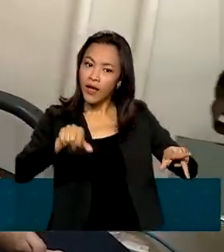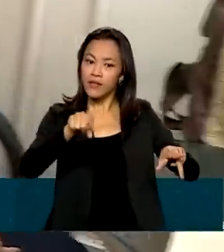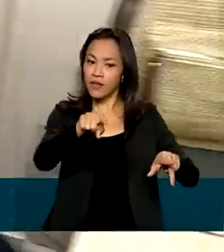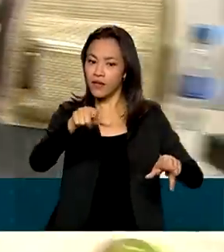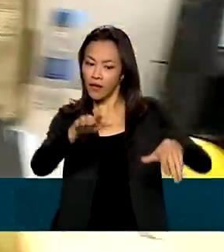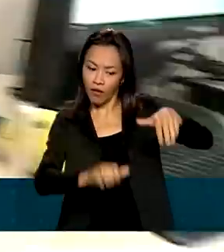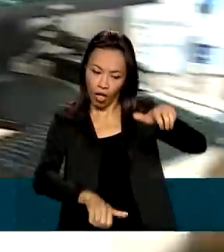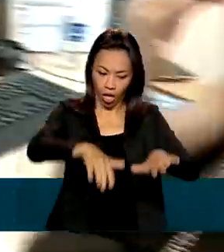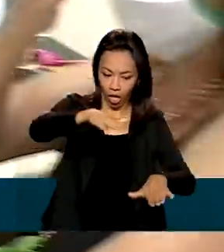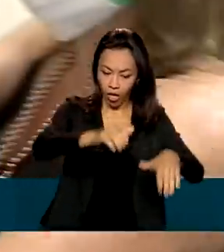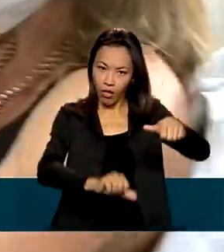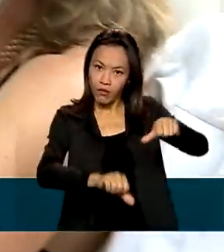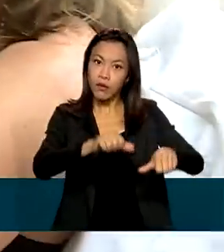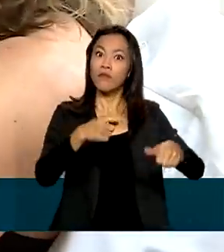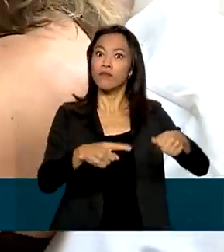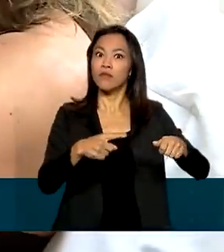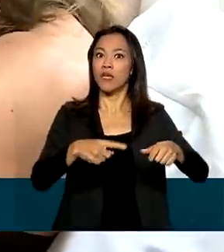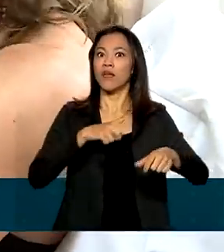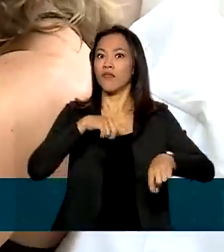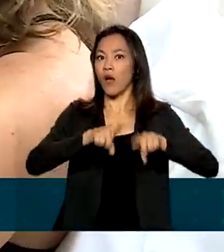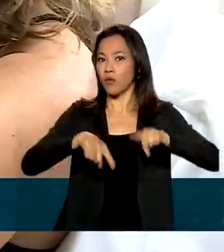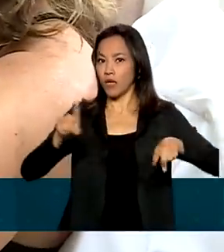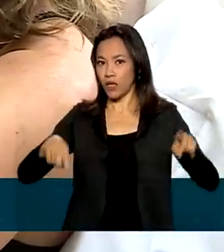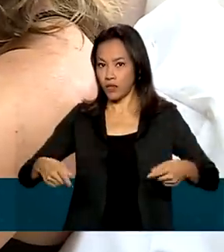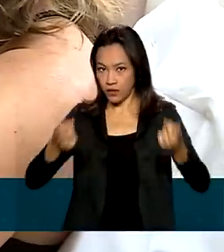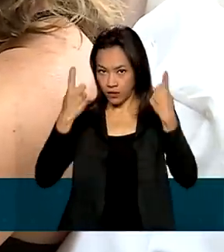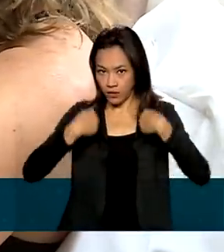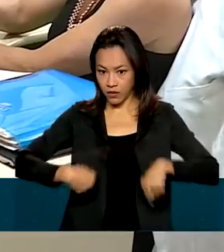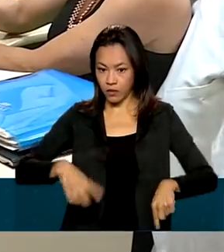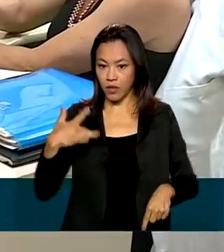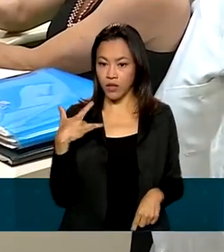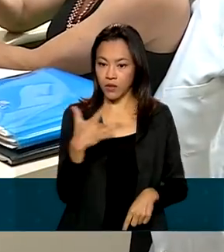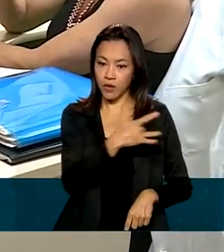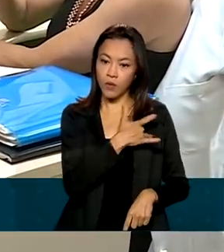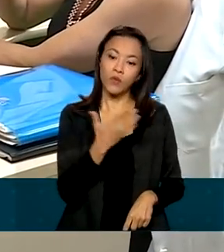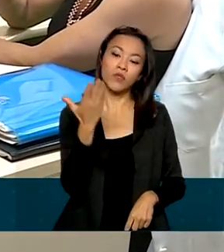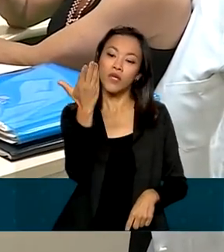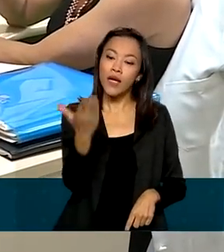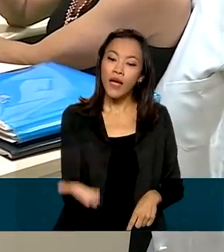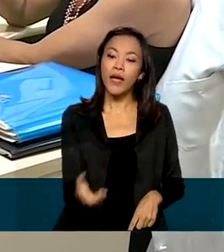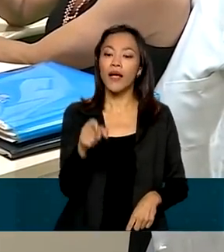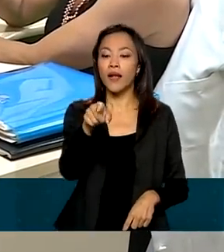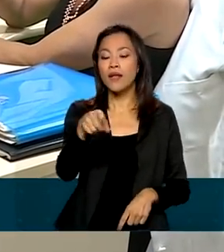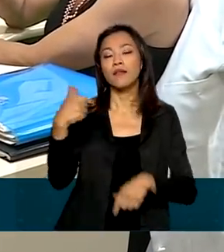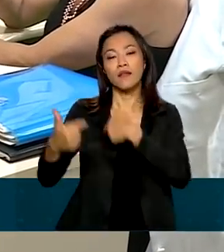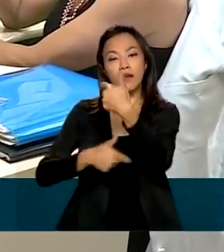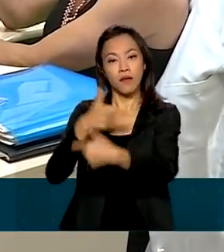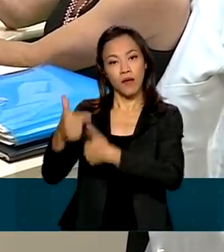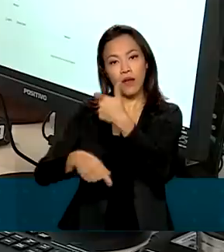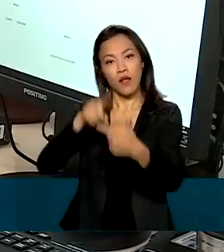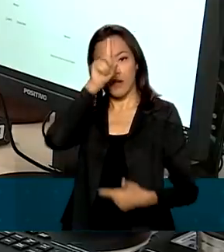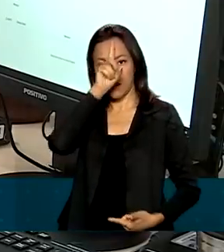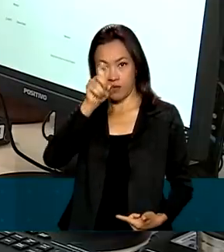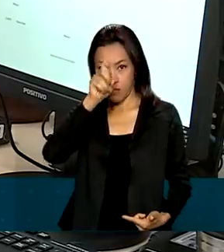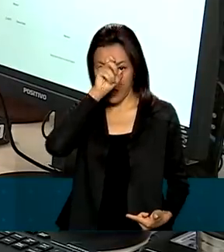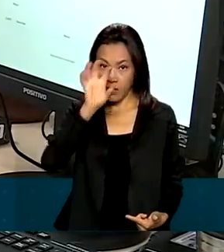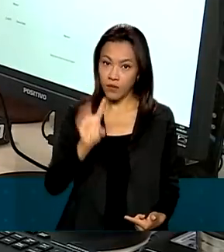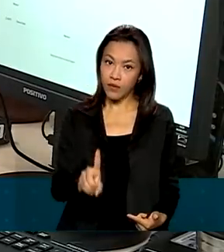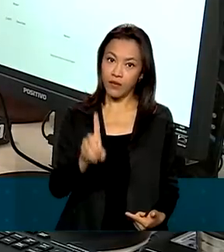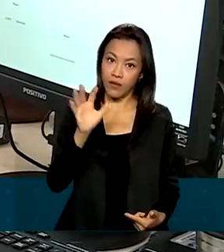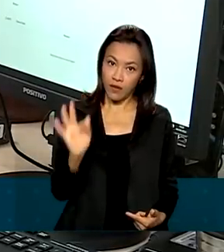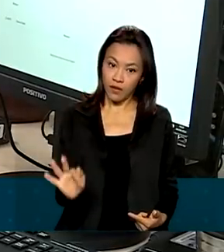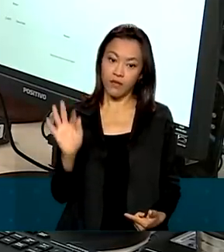senhor deram alterados. Regina atende em uma unidade básica de saúde do Distrito Federal e conta que para cada